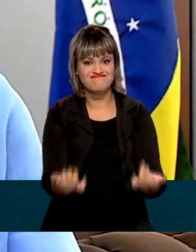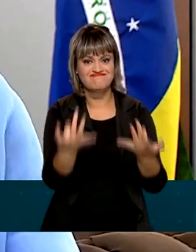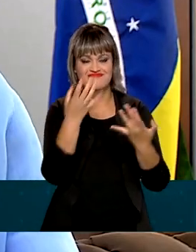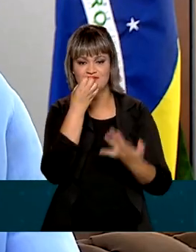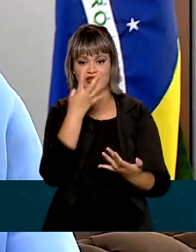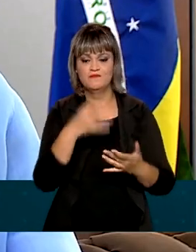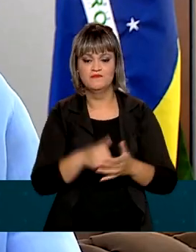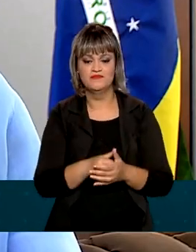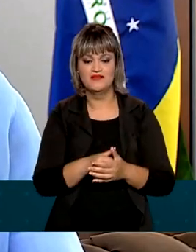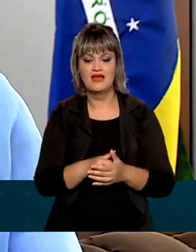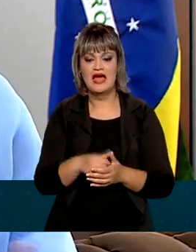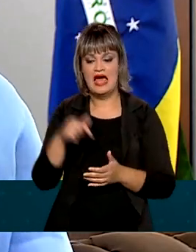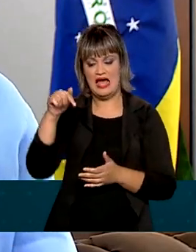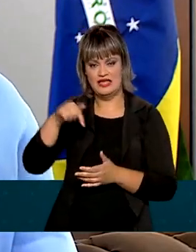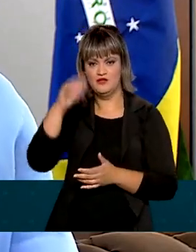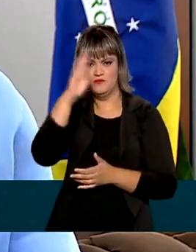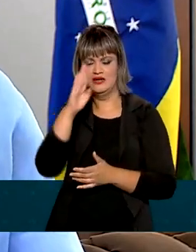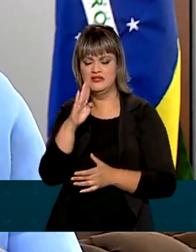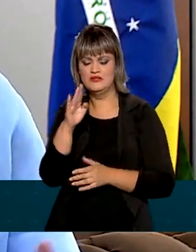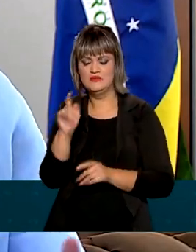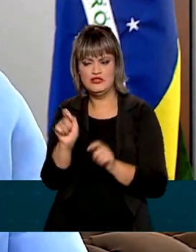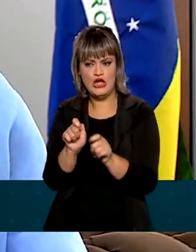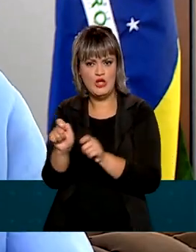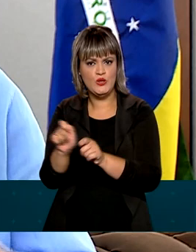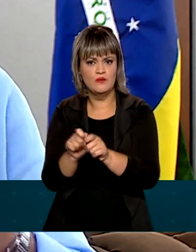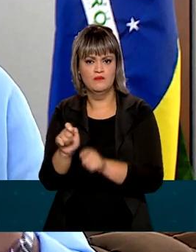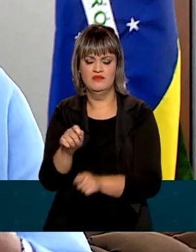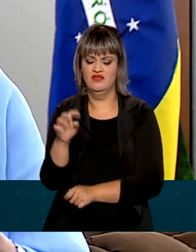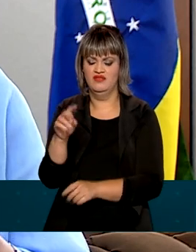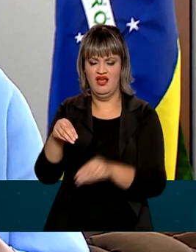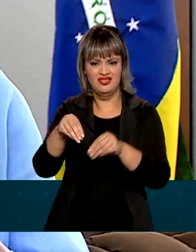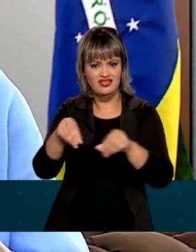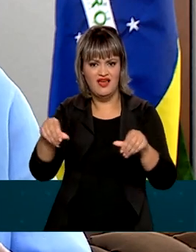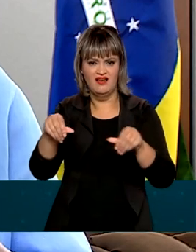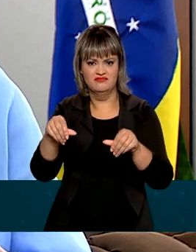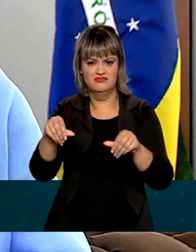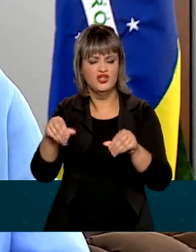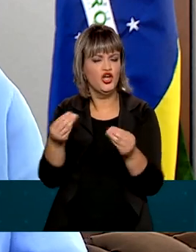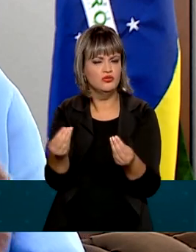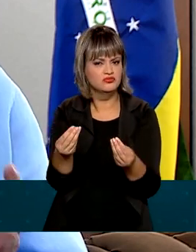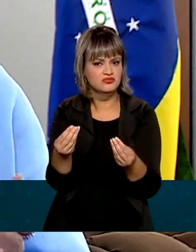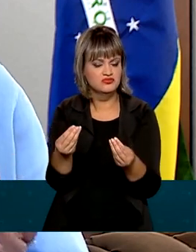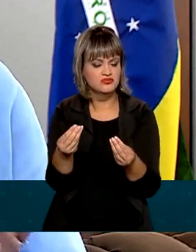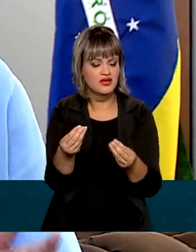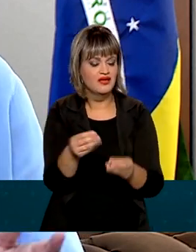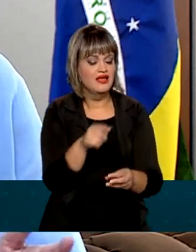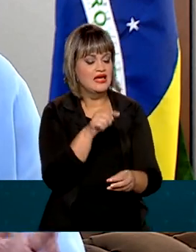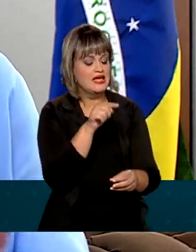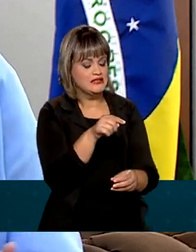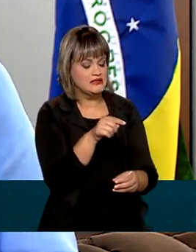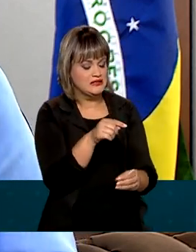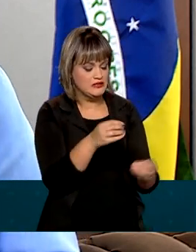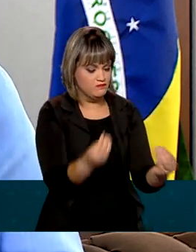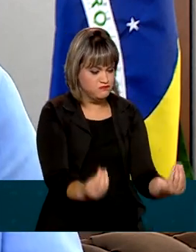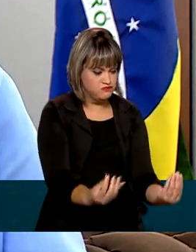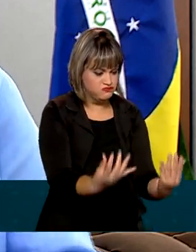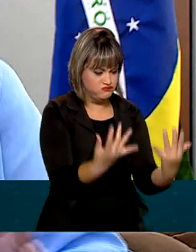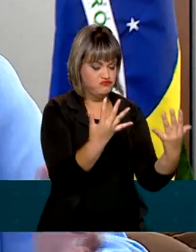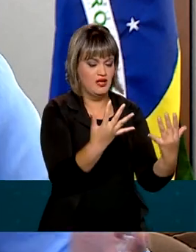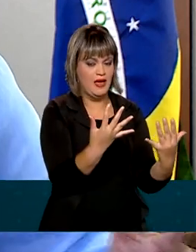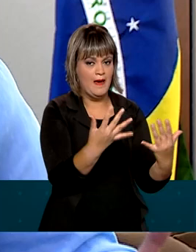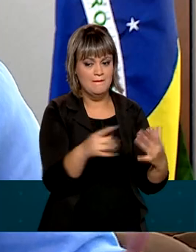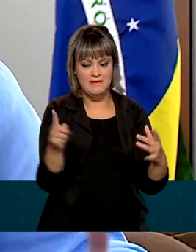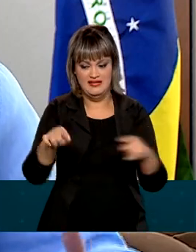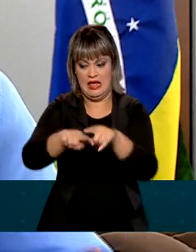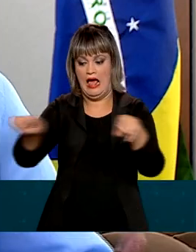nós chamamos de poupa-terra há muito tempo, que é aumentando a produtividade e não gastando, vamos